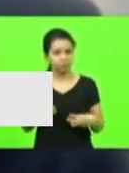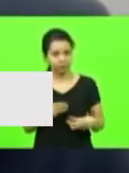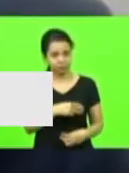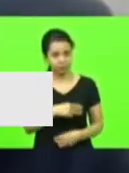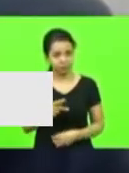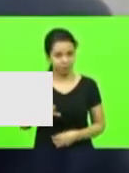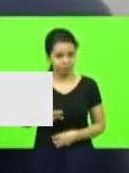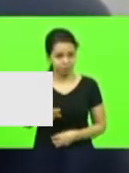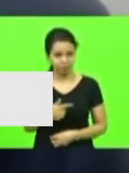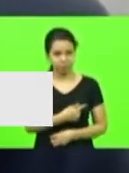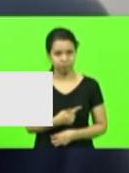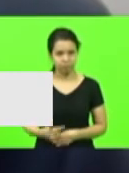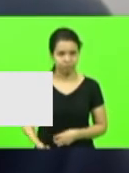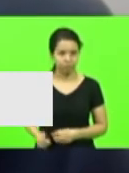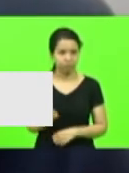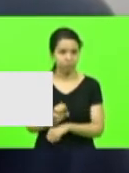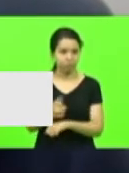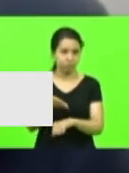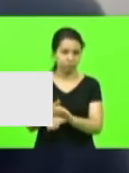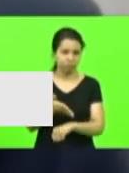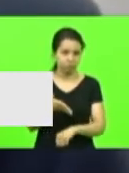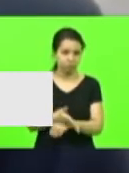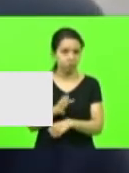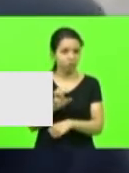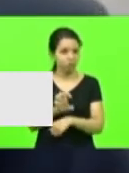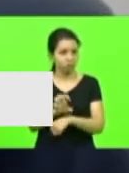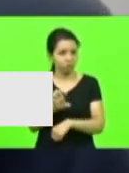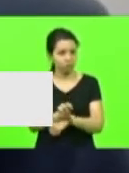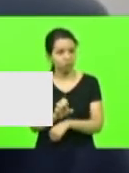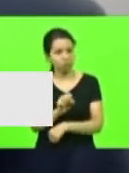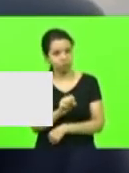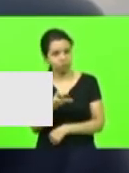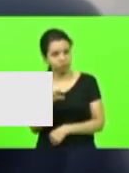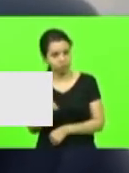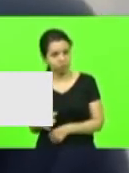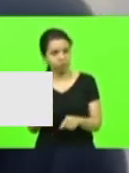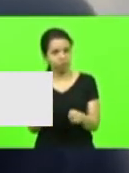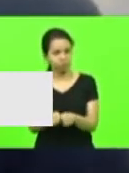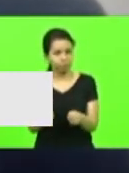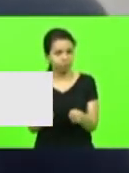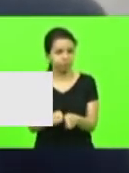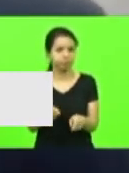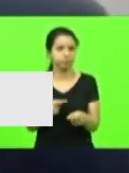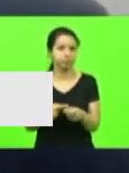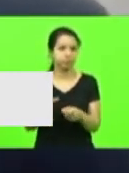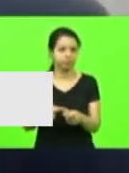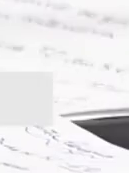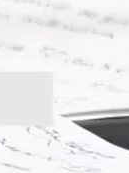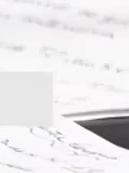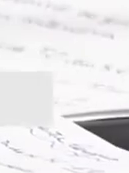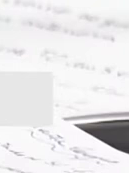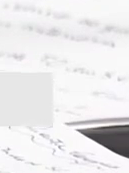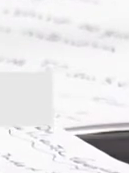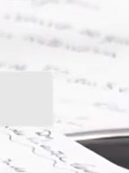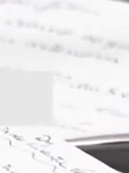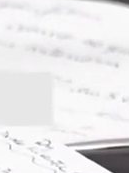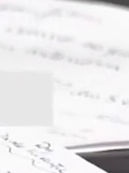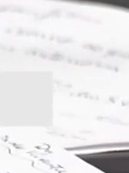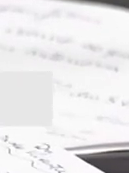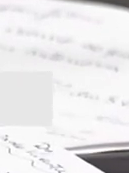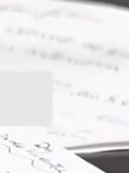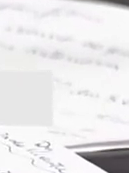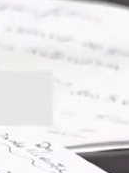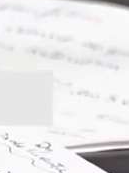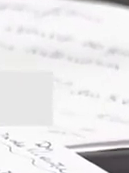explicou que o orçamento das APAES provém dos governos federal e estadual, mas que a gestão é feita pelos municípios após o repasse das